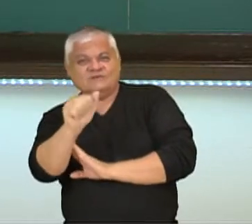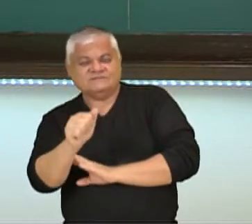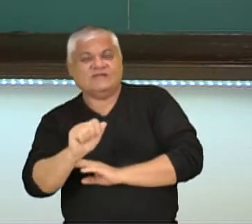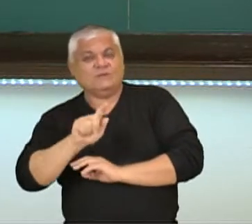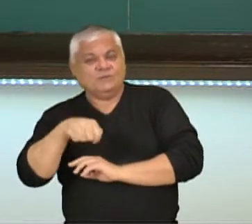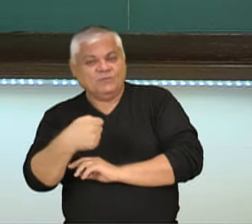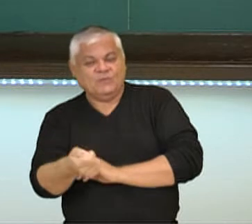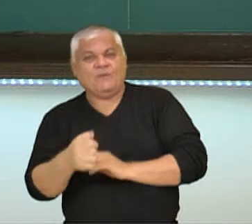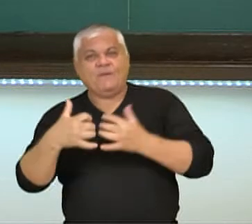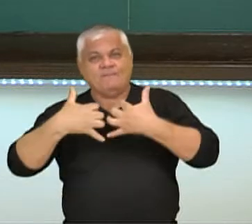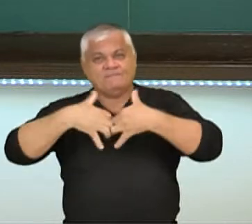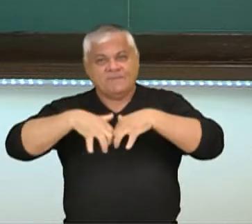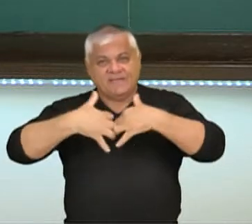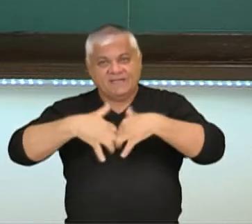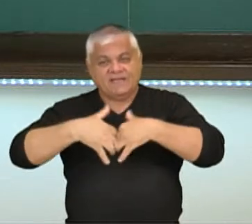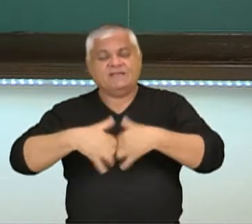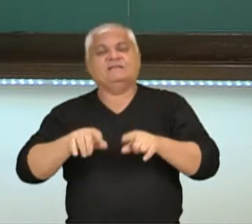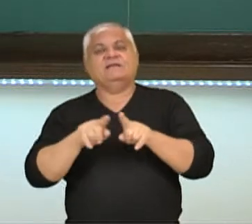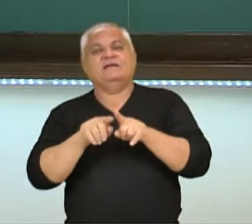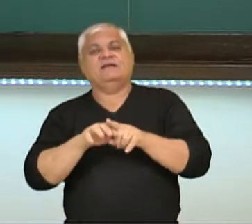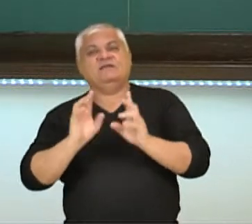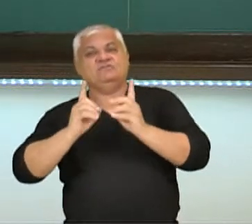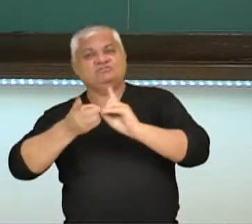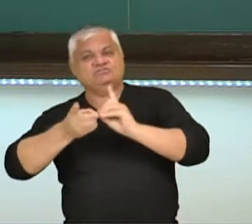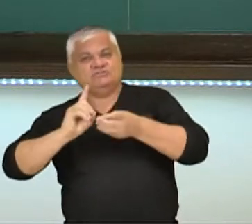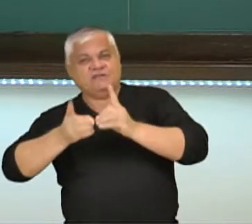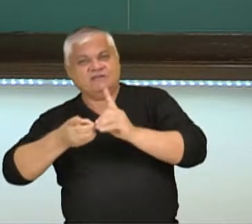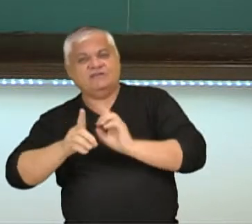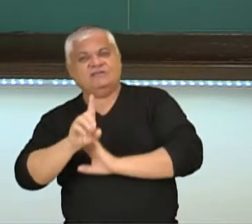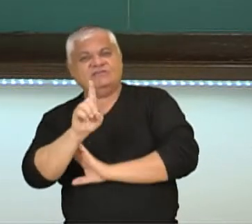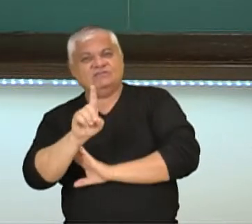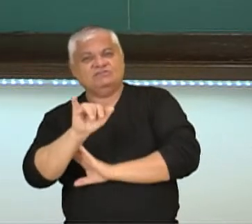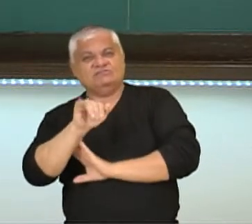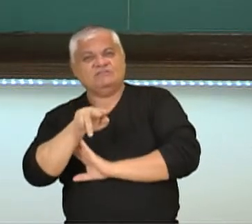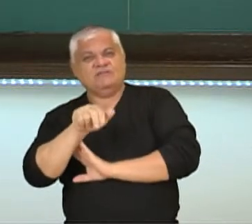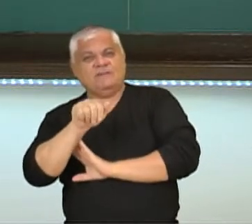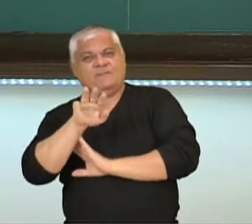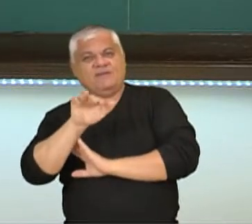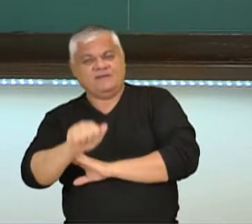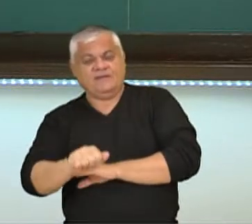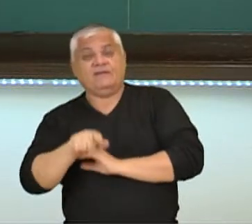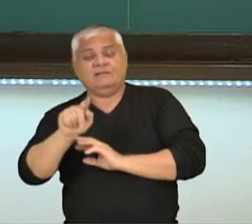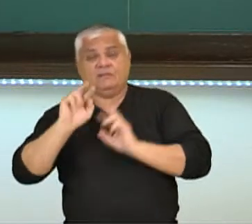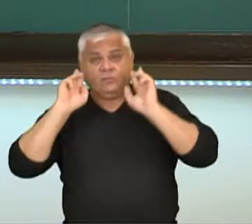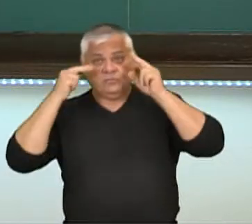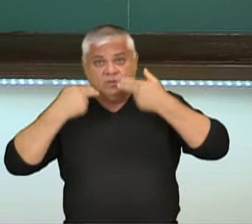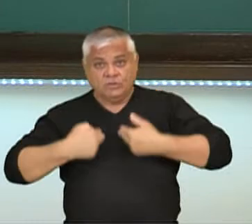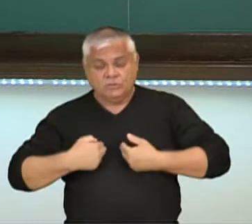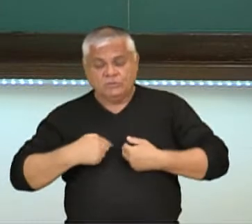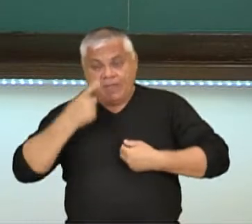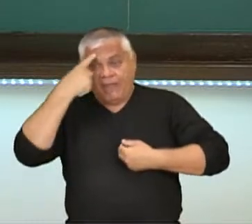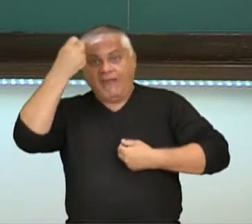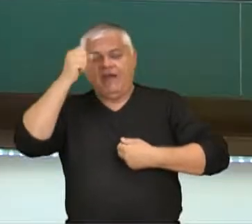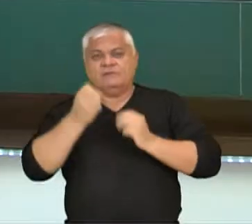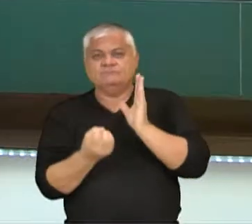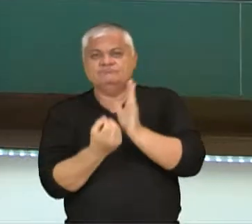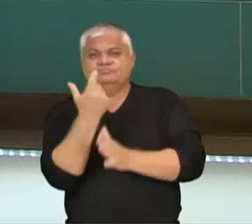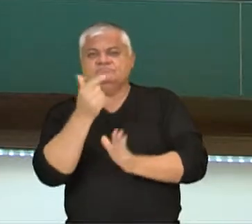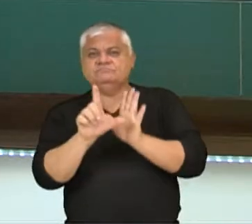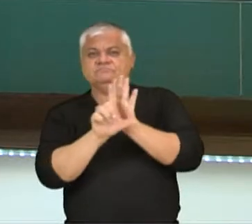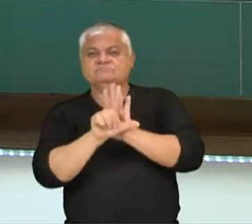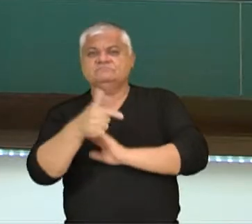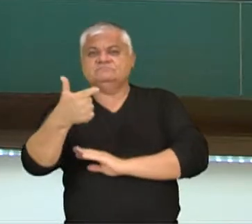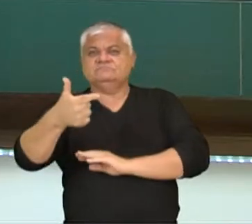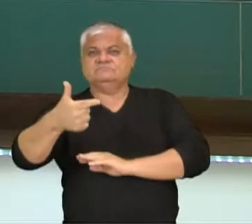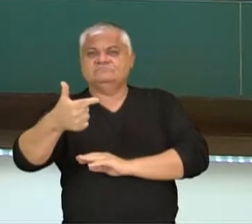chamada de dinâmica. E é claro, Isaac Newton desenvolveu a segunda lei que é uma